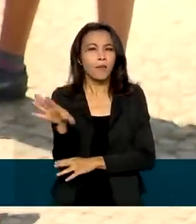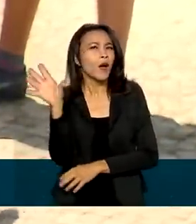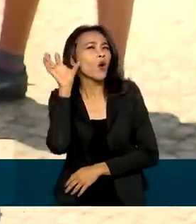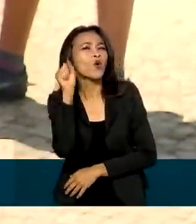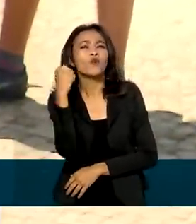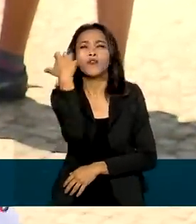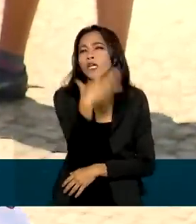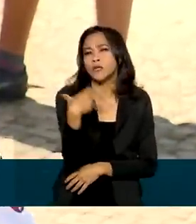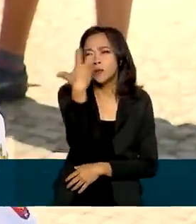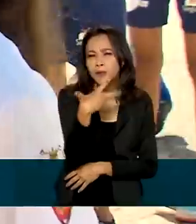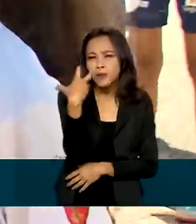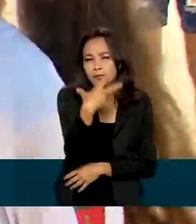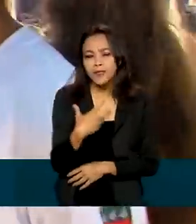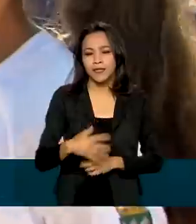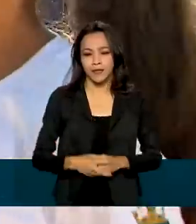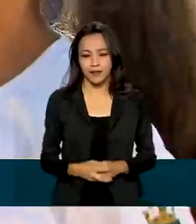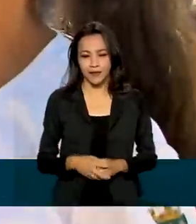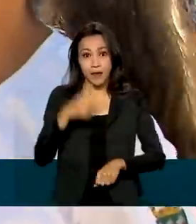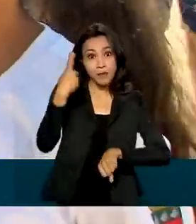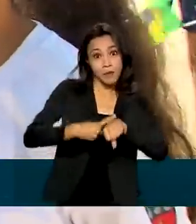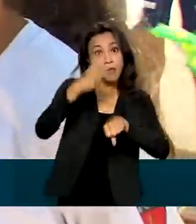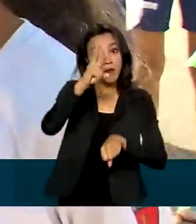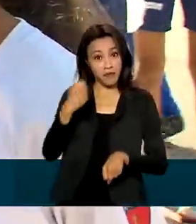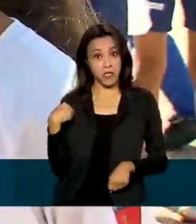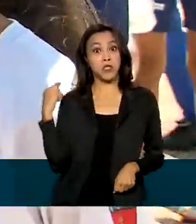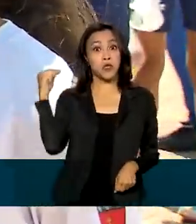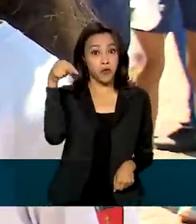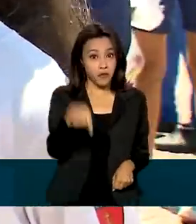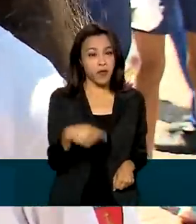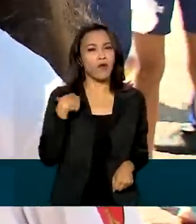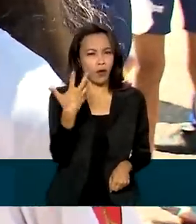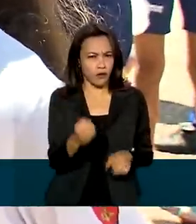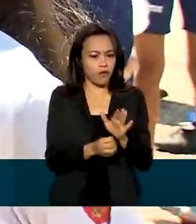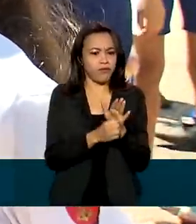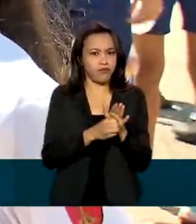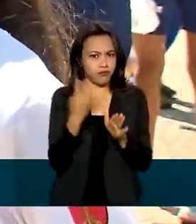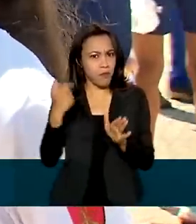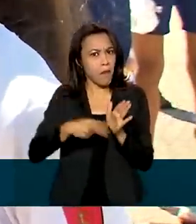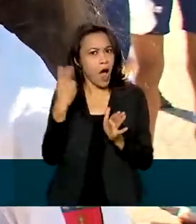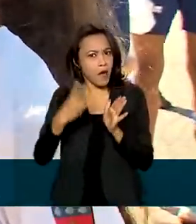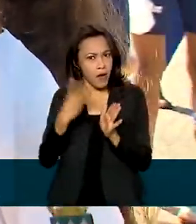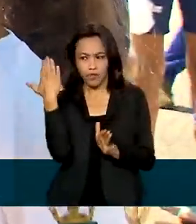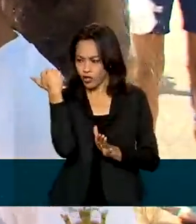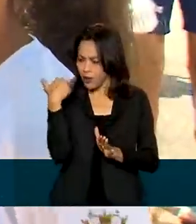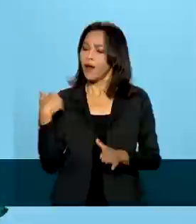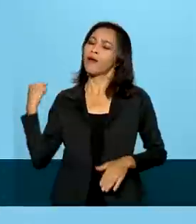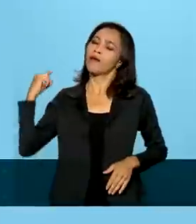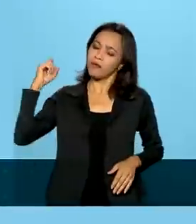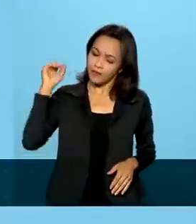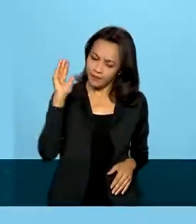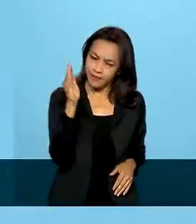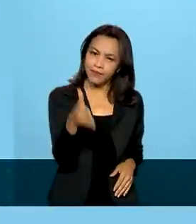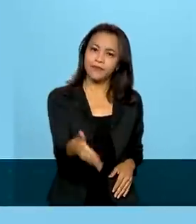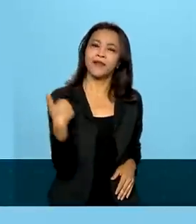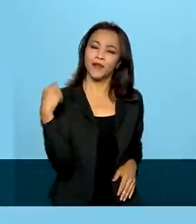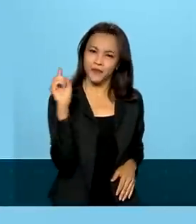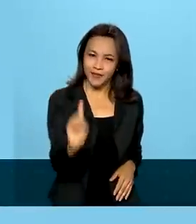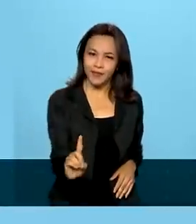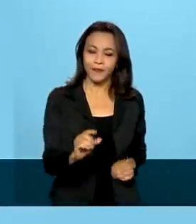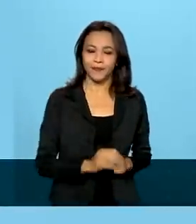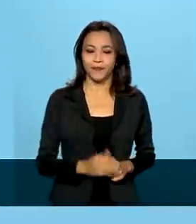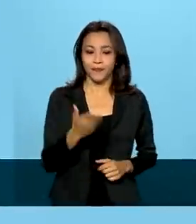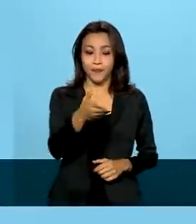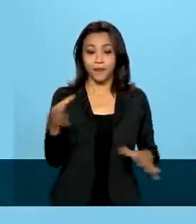músicas. É a primeira vez que eu venho, mas eu quero vir outras vezes. Caso alguém me chamar, com certeza eu vou vir. Segundo a Força Aérea